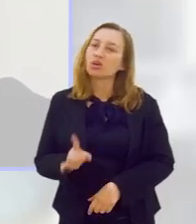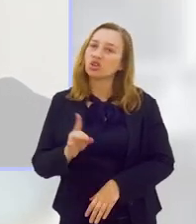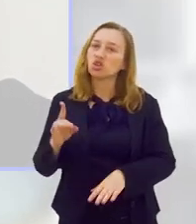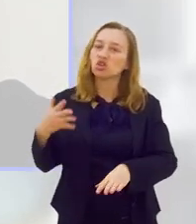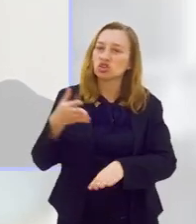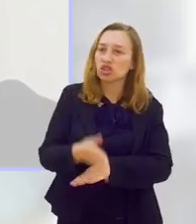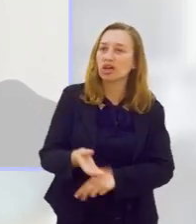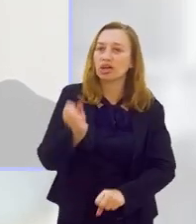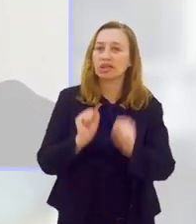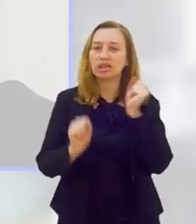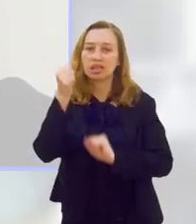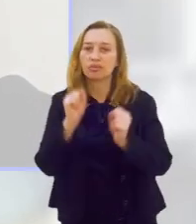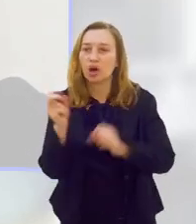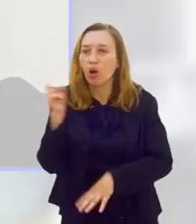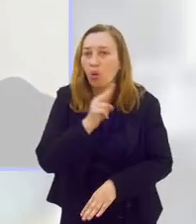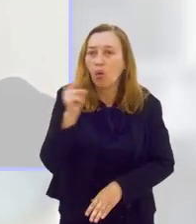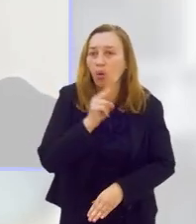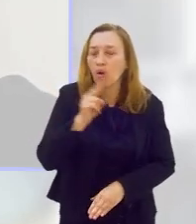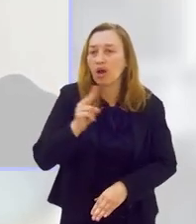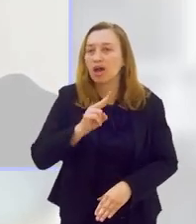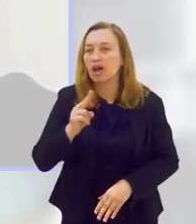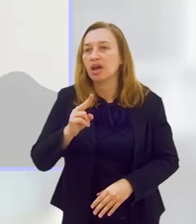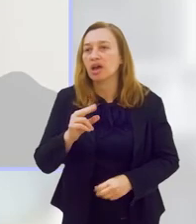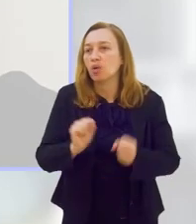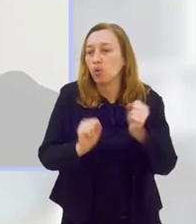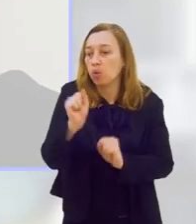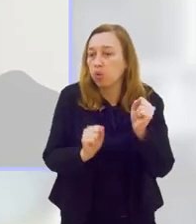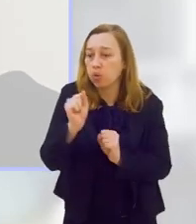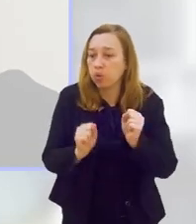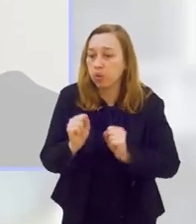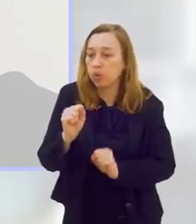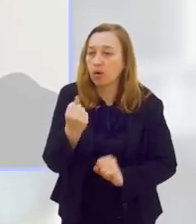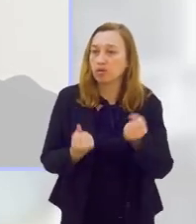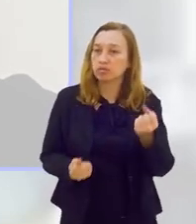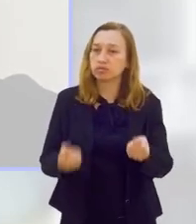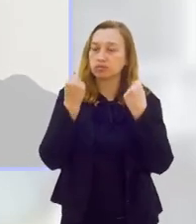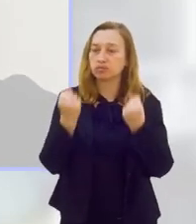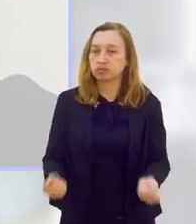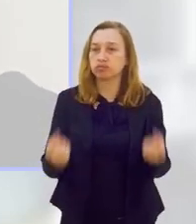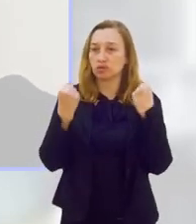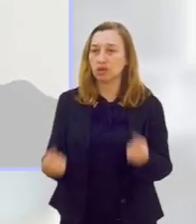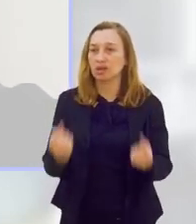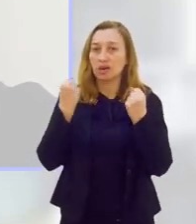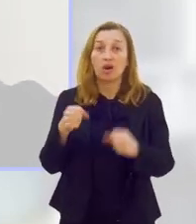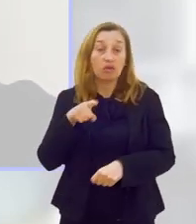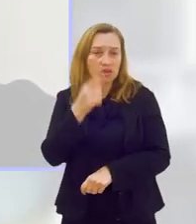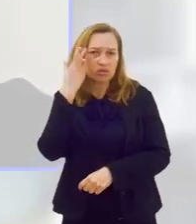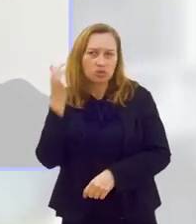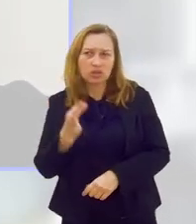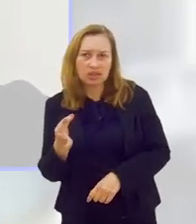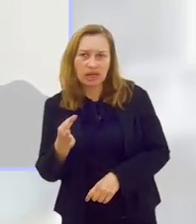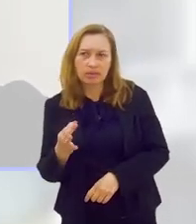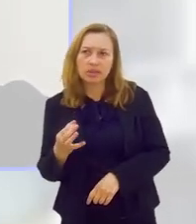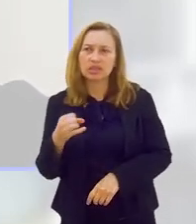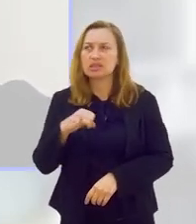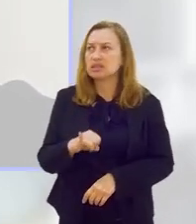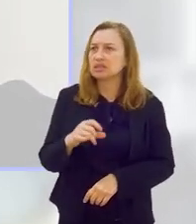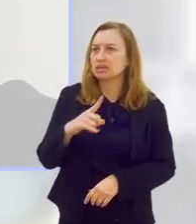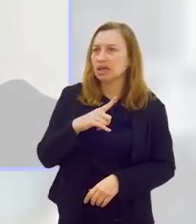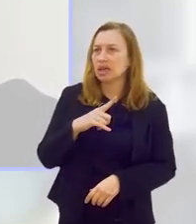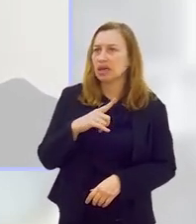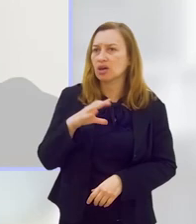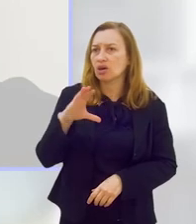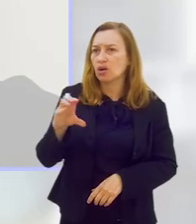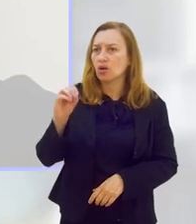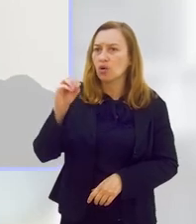correr na esteira, que é louco, porque, cara, você não sabe se você tem alguma comorbidade, sabe?